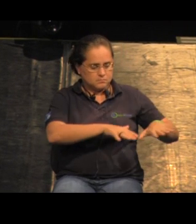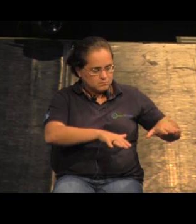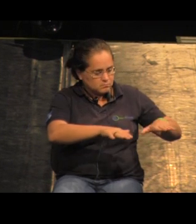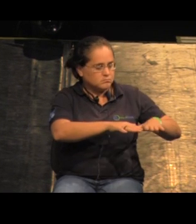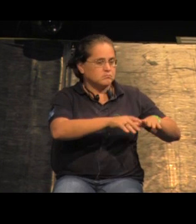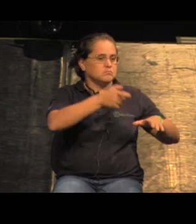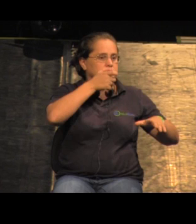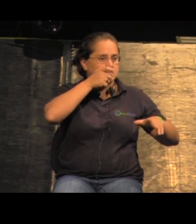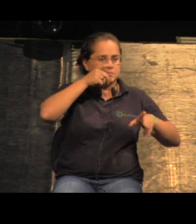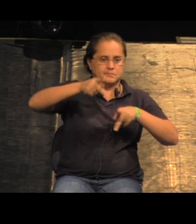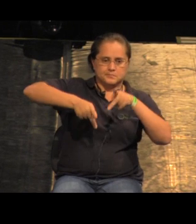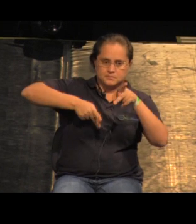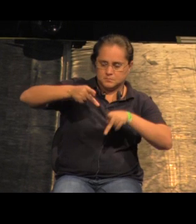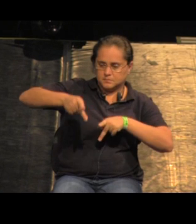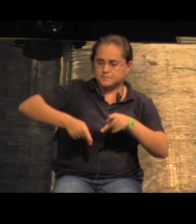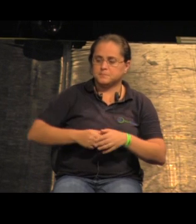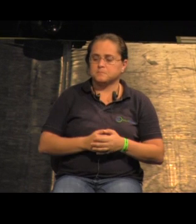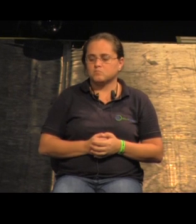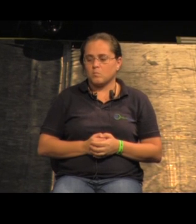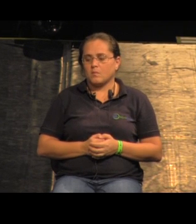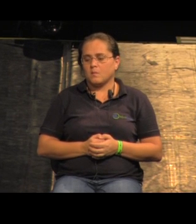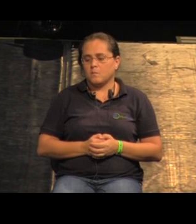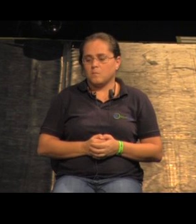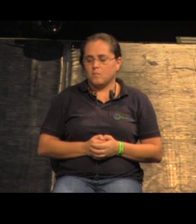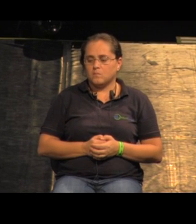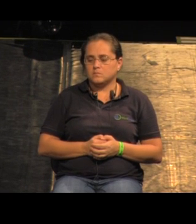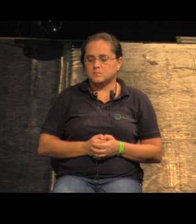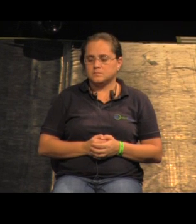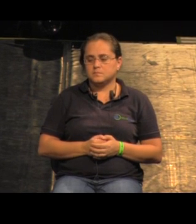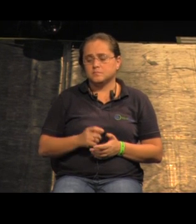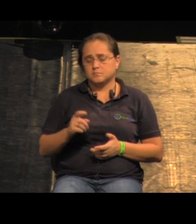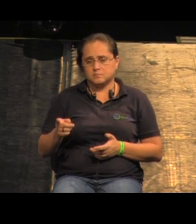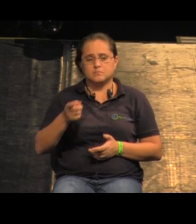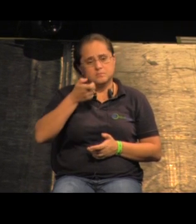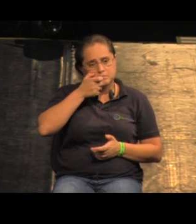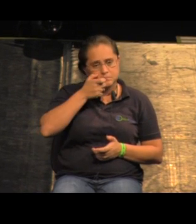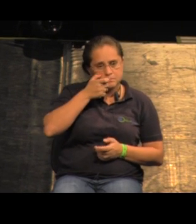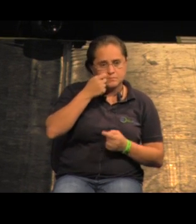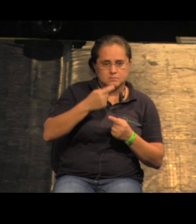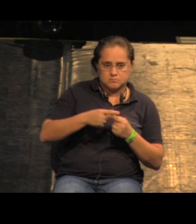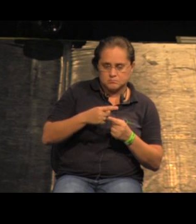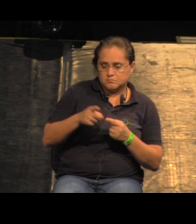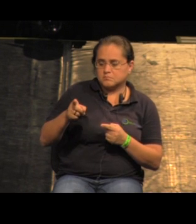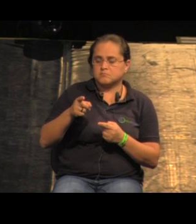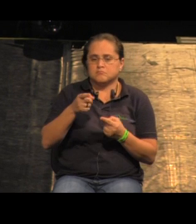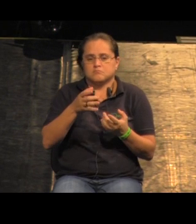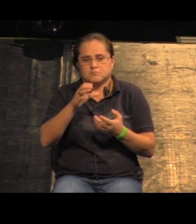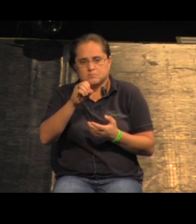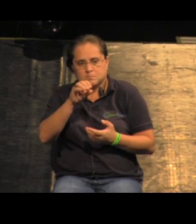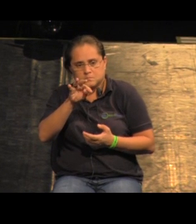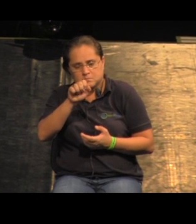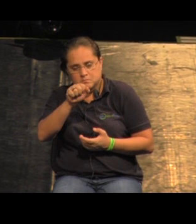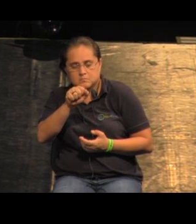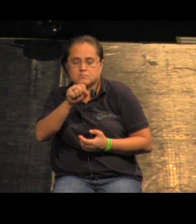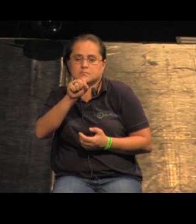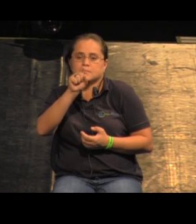atividades de interesse público, a fachada ativa. E esse corte é o que interessa, porque ele faz a ligação de cotas, ele praticamente é